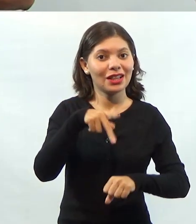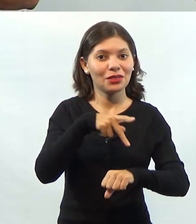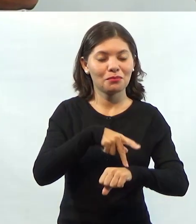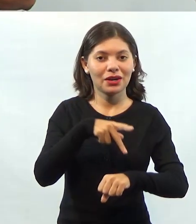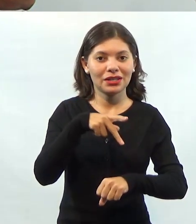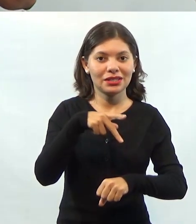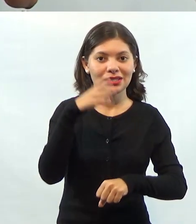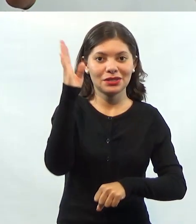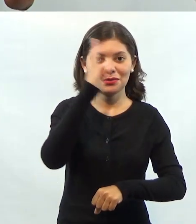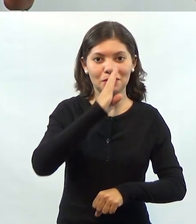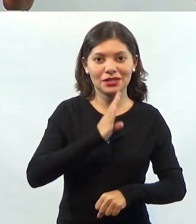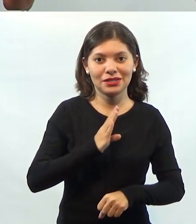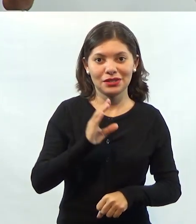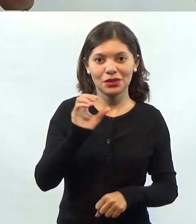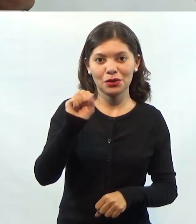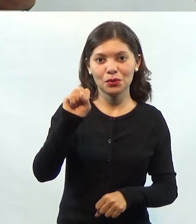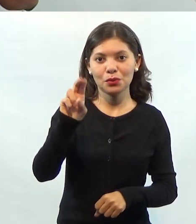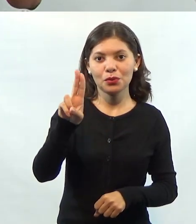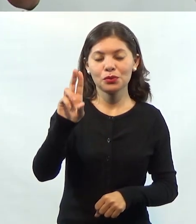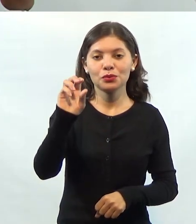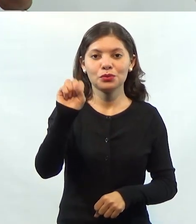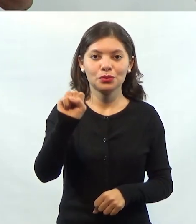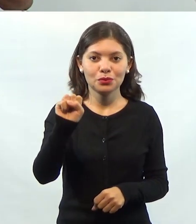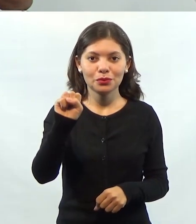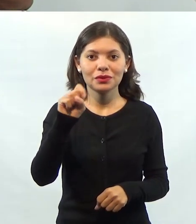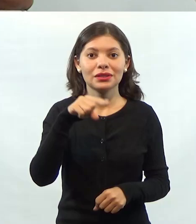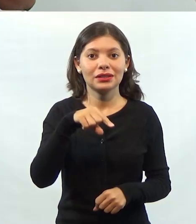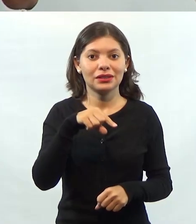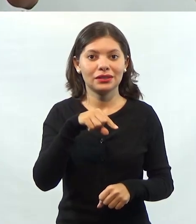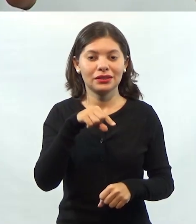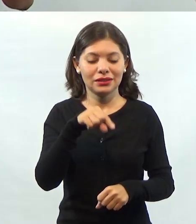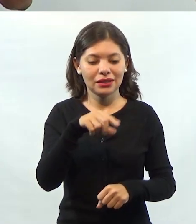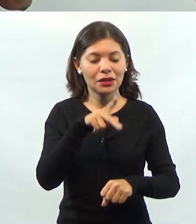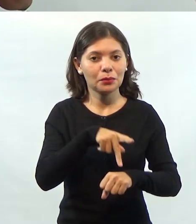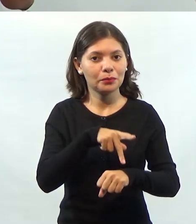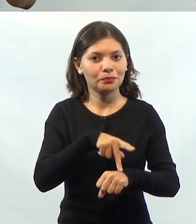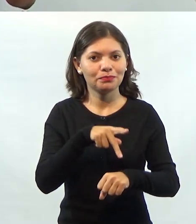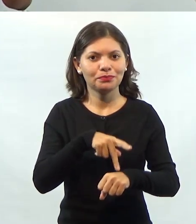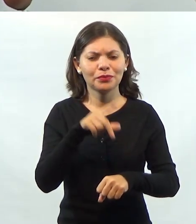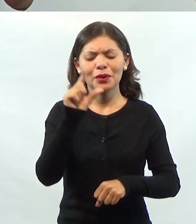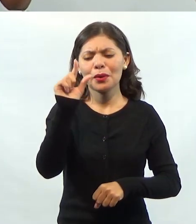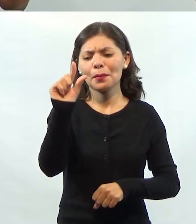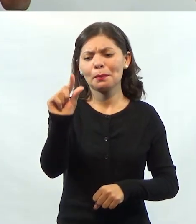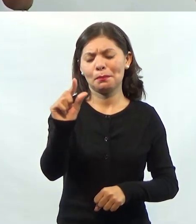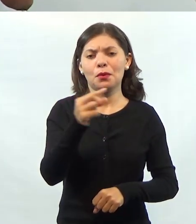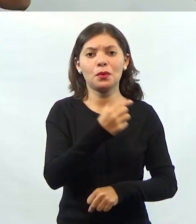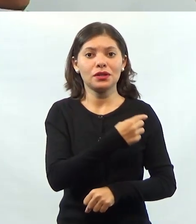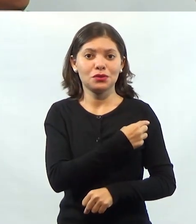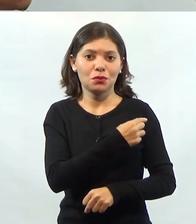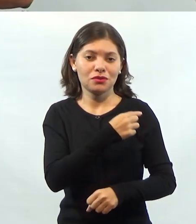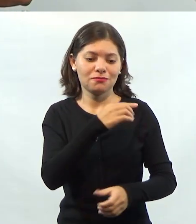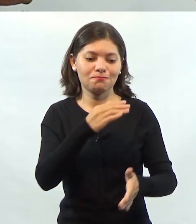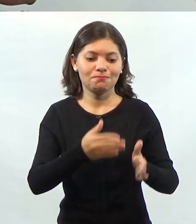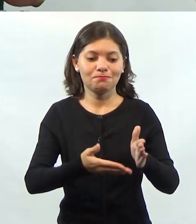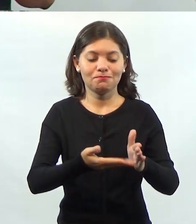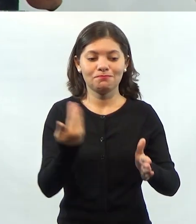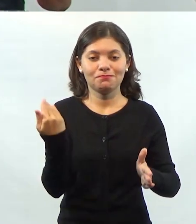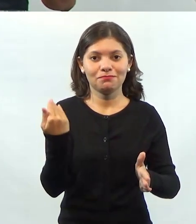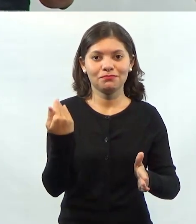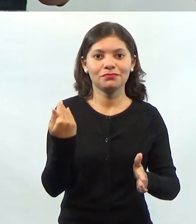críticas ao SUS, mas a verdade é que, com o SUS, poucas doses de vacina se perderam.